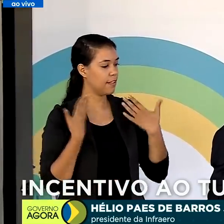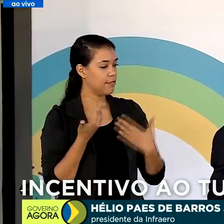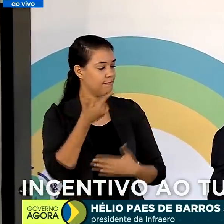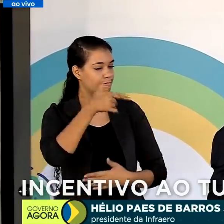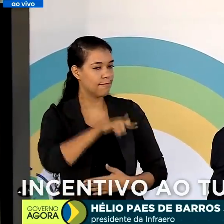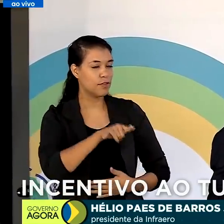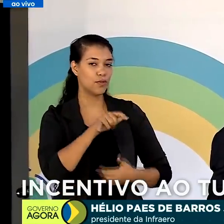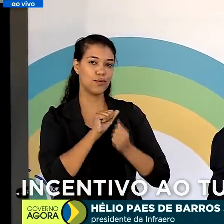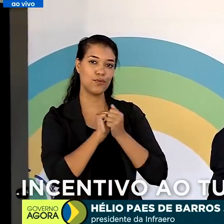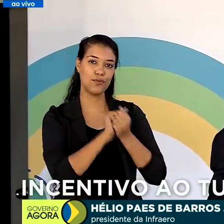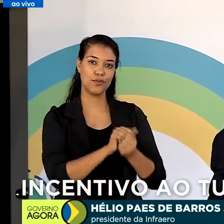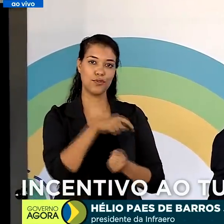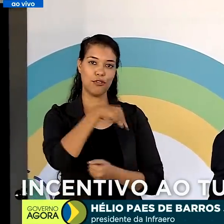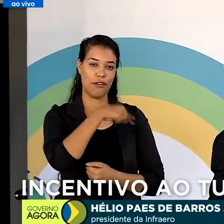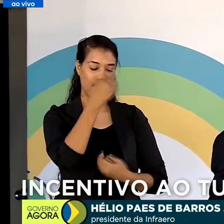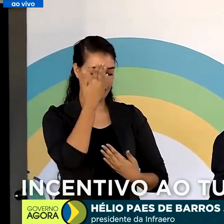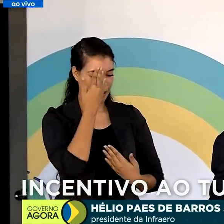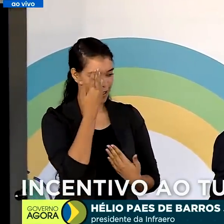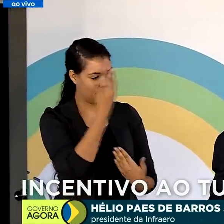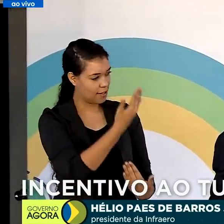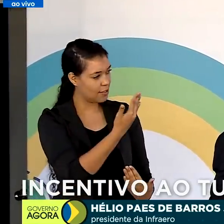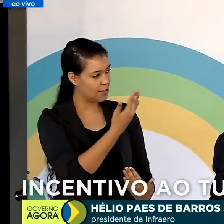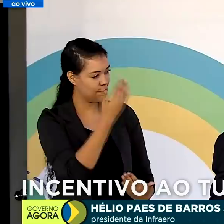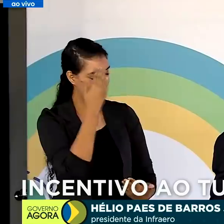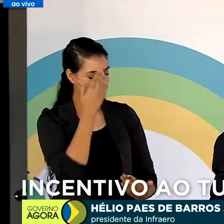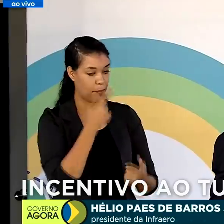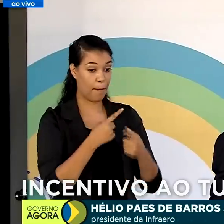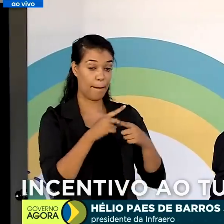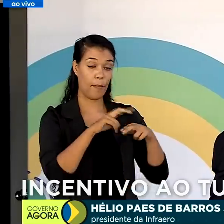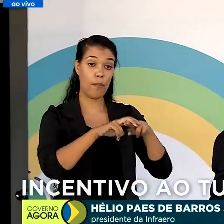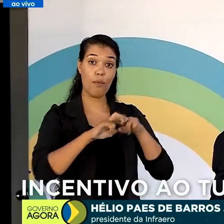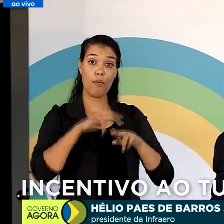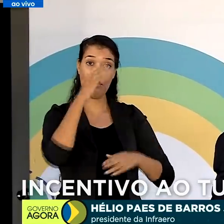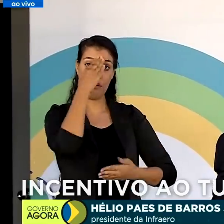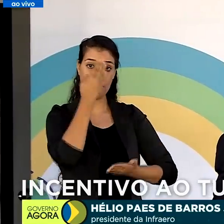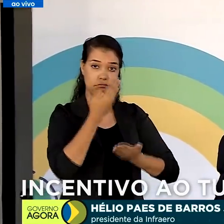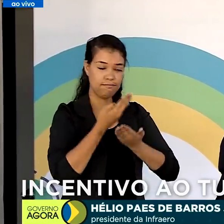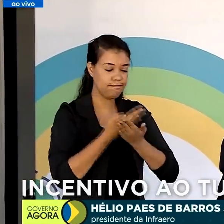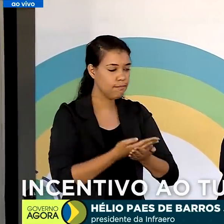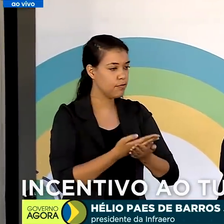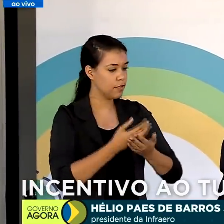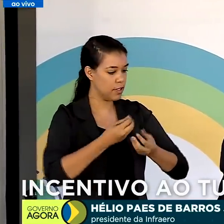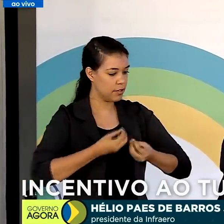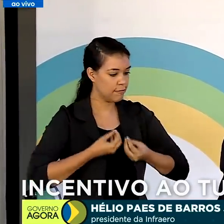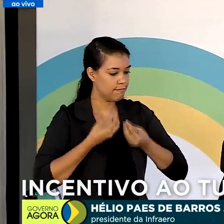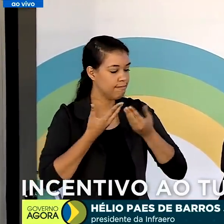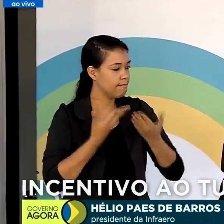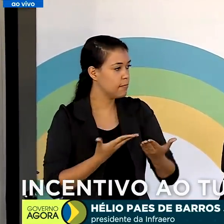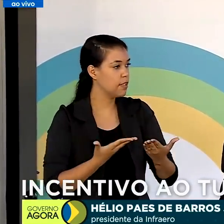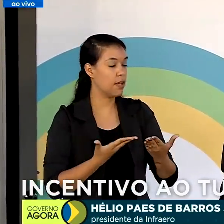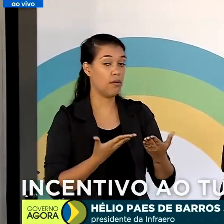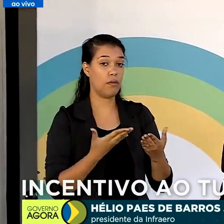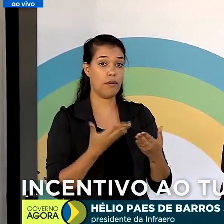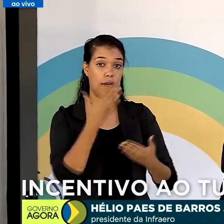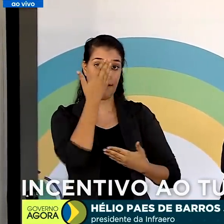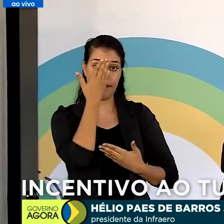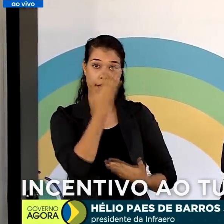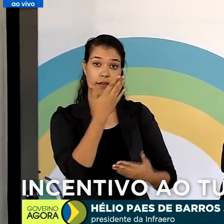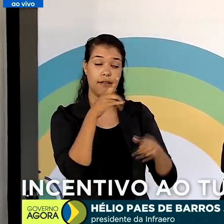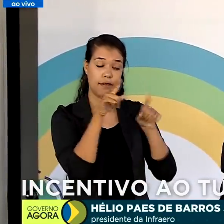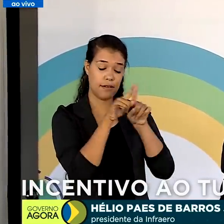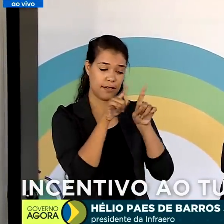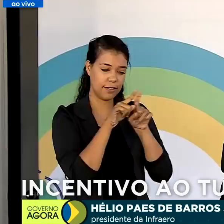uma vez, agradecer ao senhor pela confiança depositada na Infraero. Eu agradeço